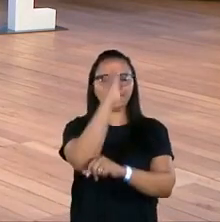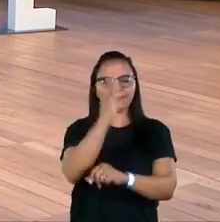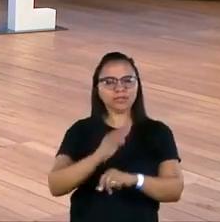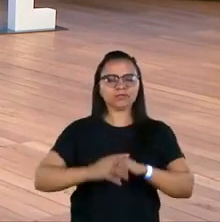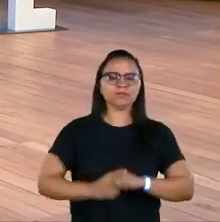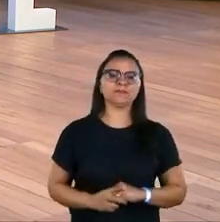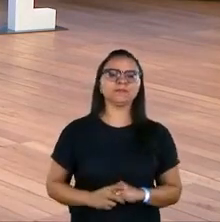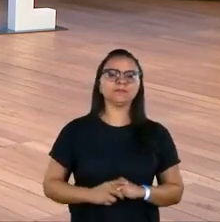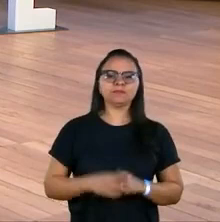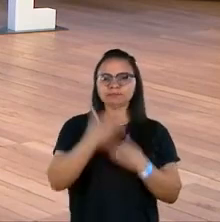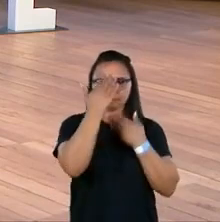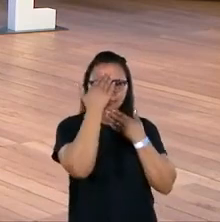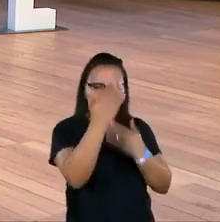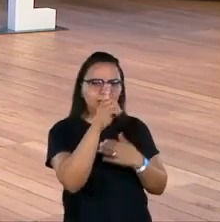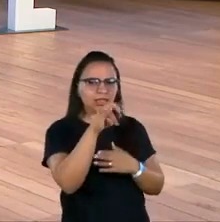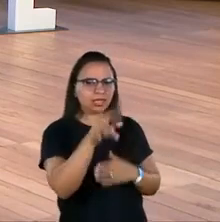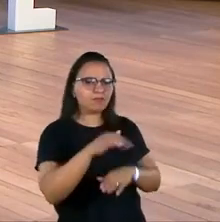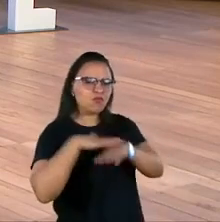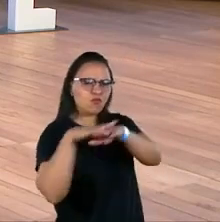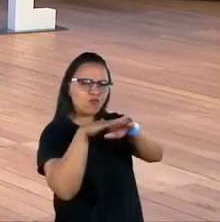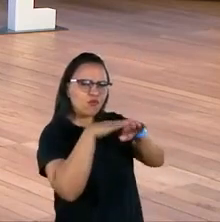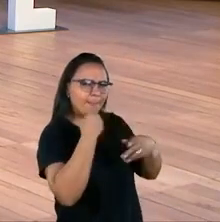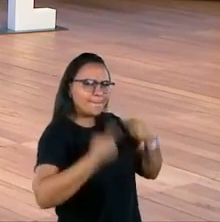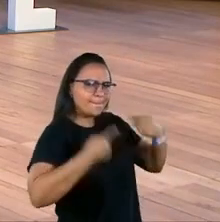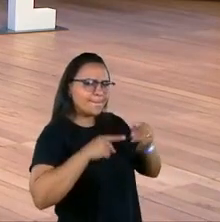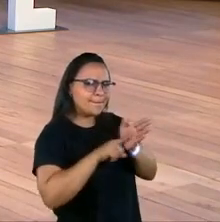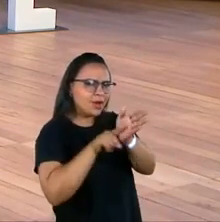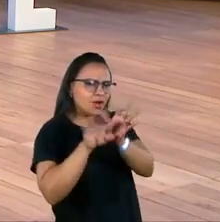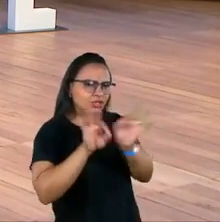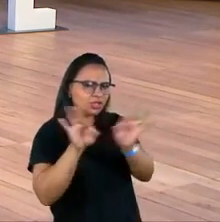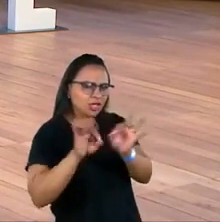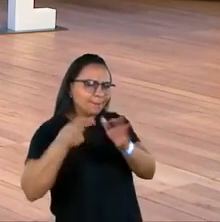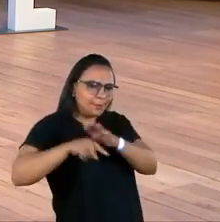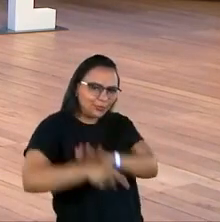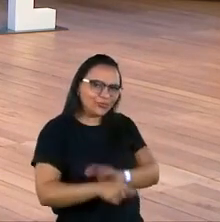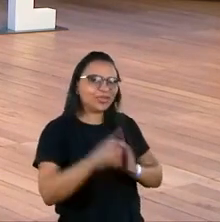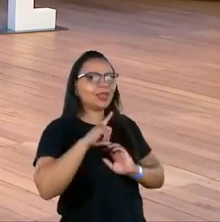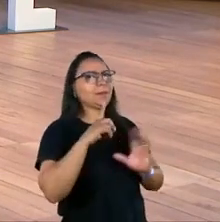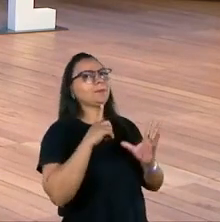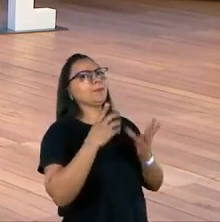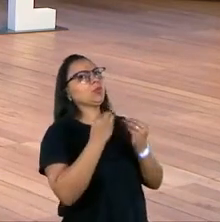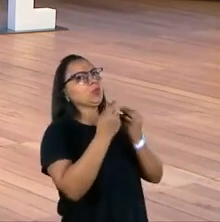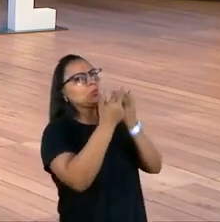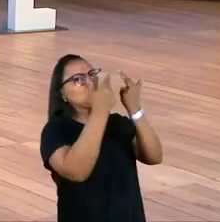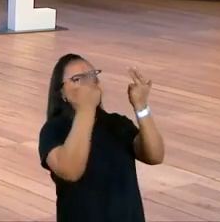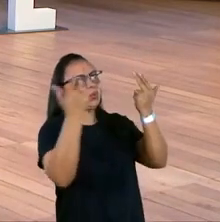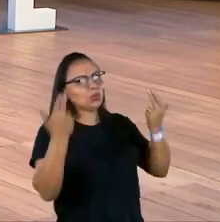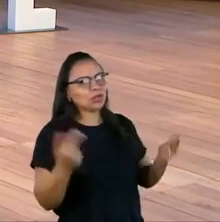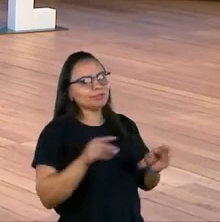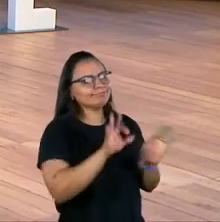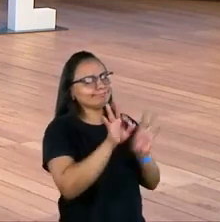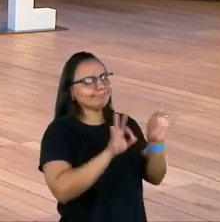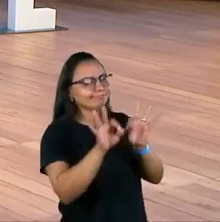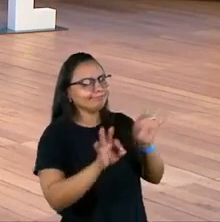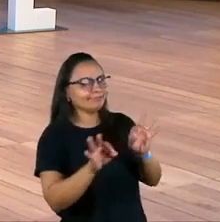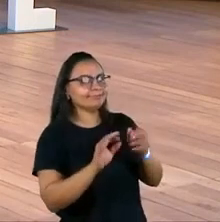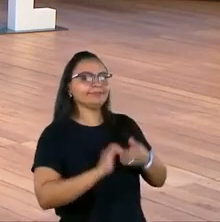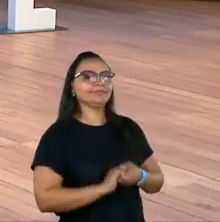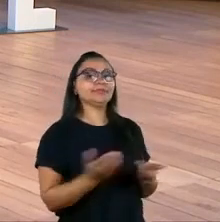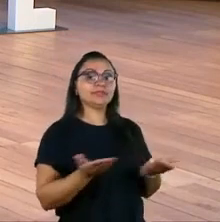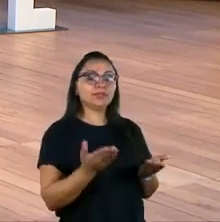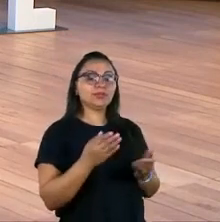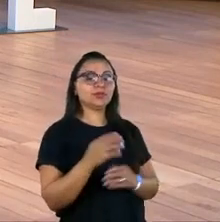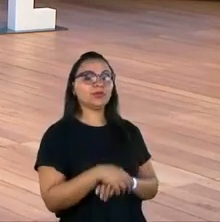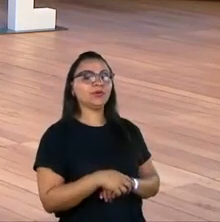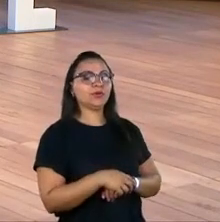Obrigada, Danilo. A gente vai conversar mais sobre todos os projetos mais profundamente, que tem muitas coisas para falar de todos os projetos. E agora